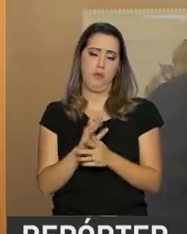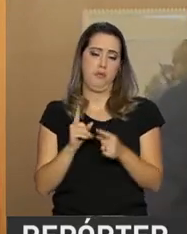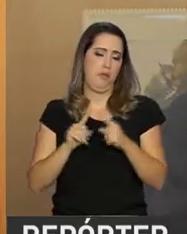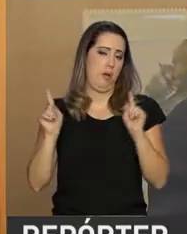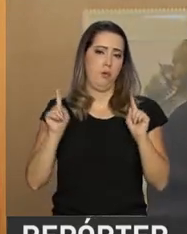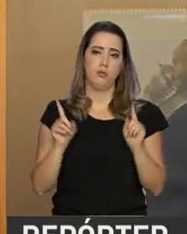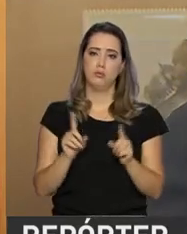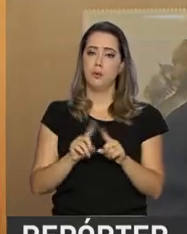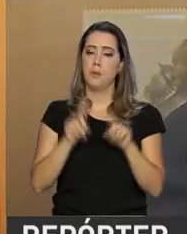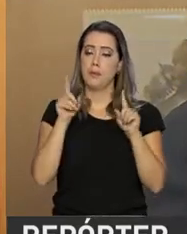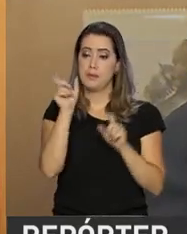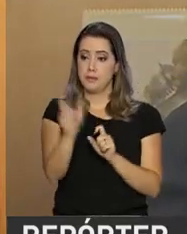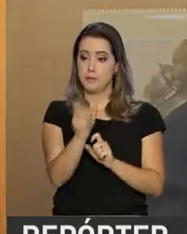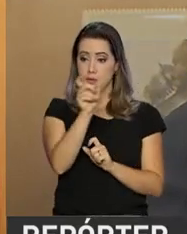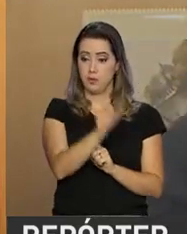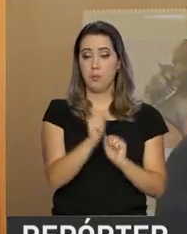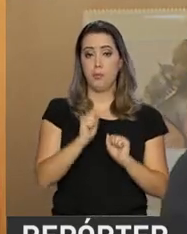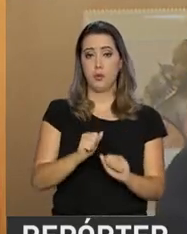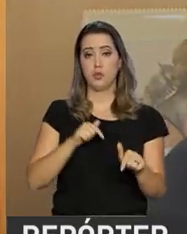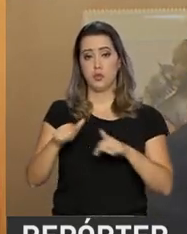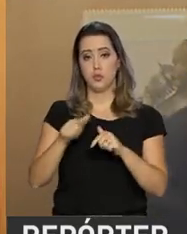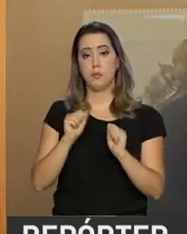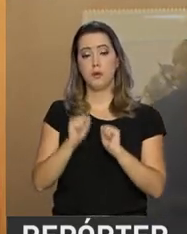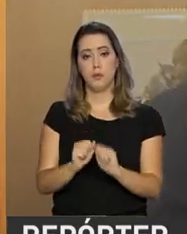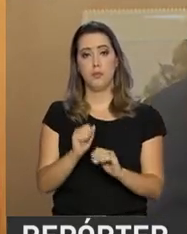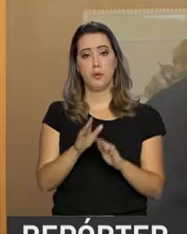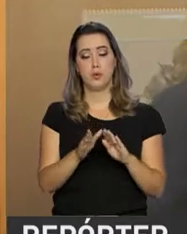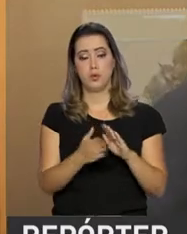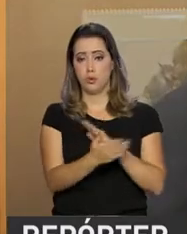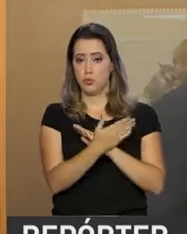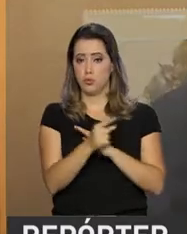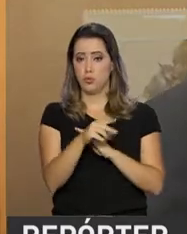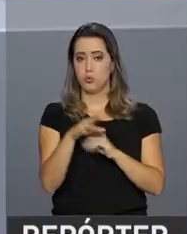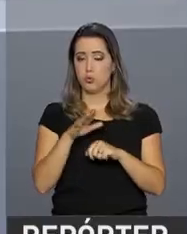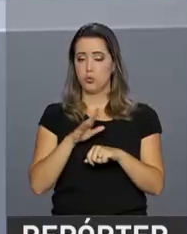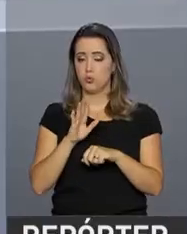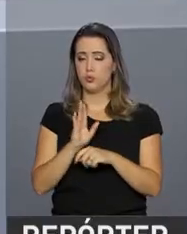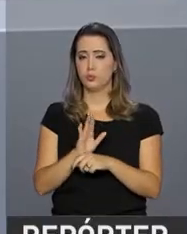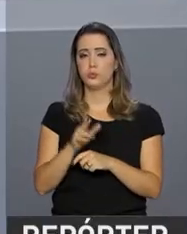trabalhador, além de poder trabalhar, pode requerer o seu benefício previdenciário.